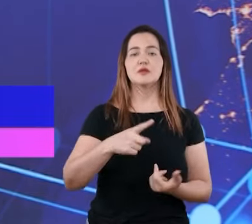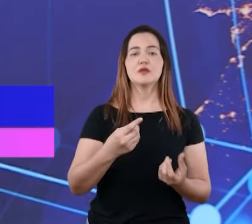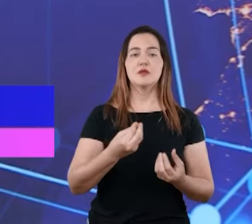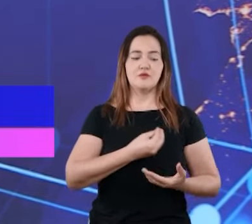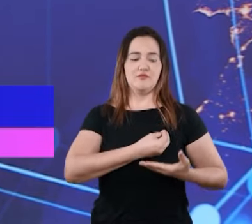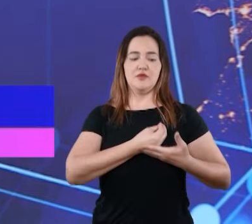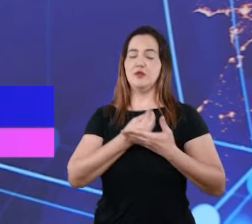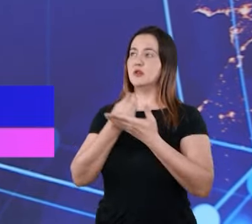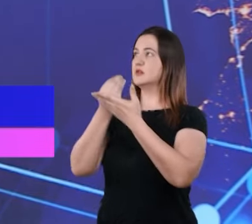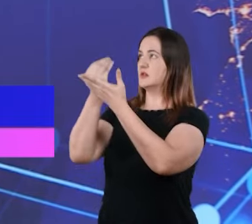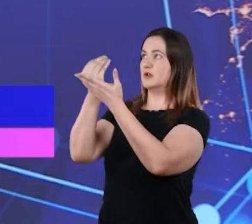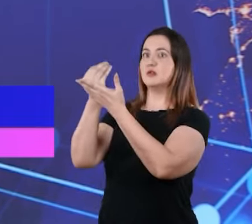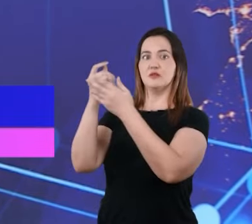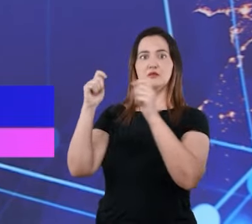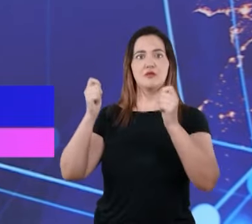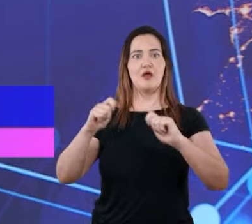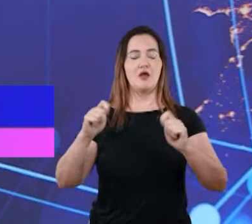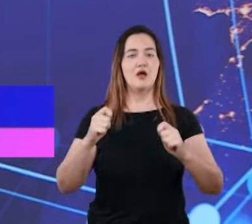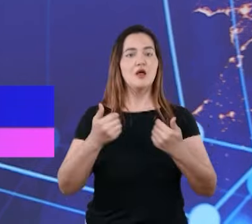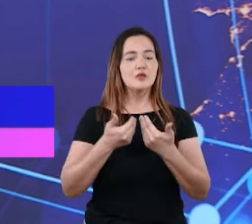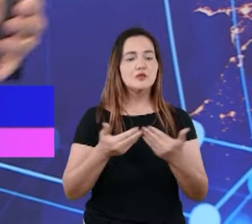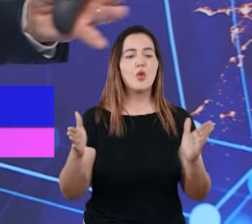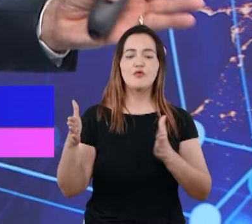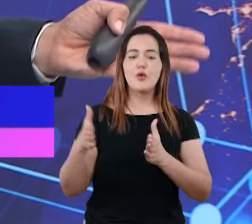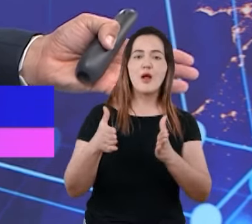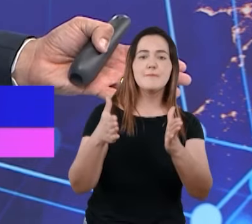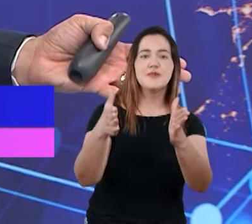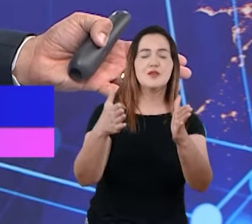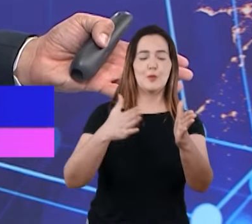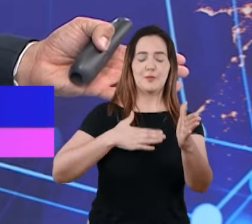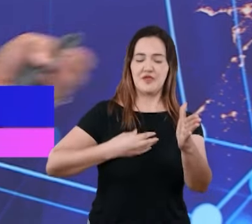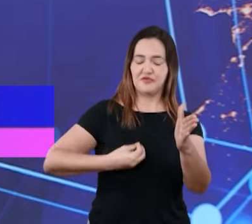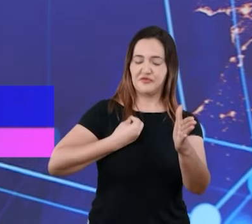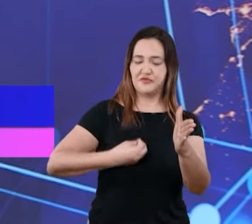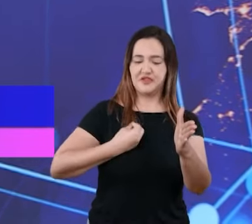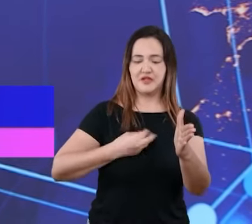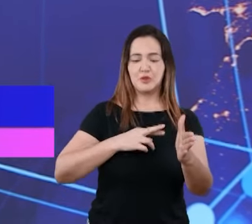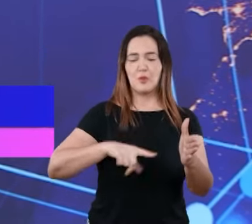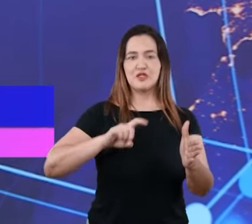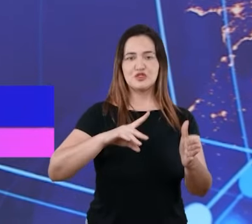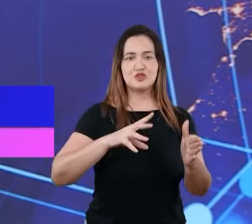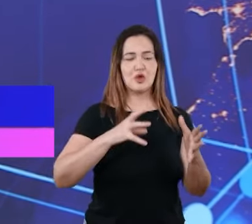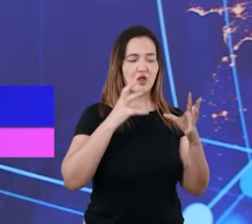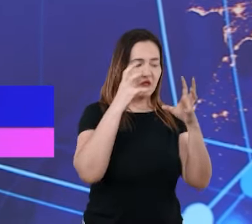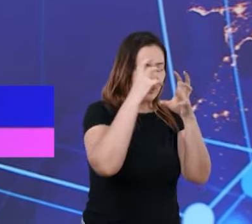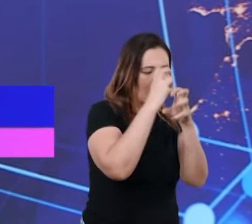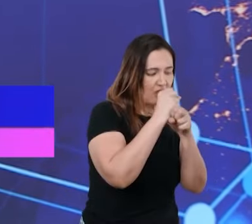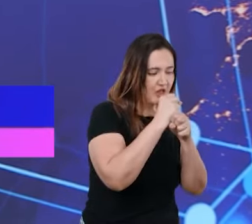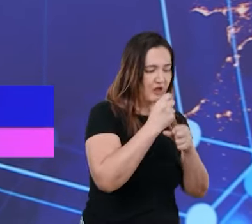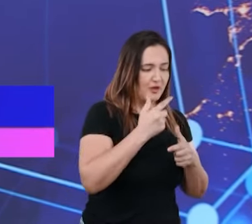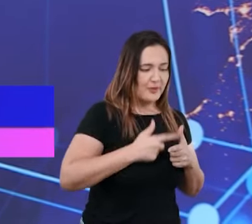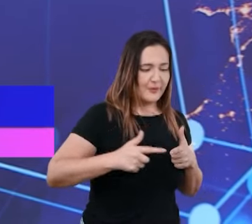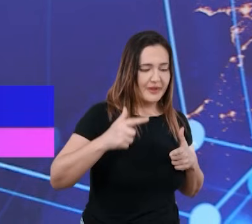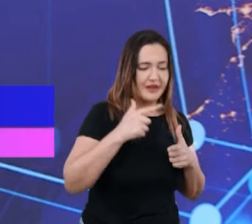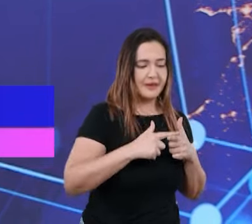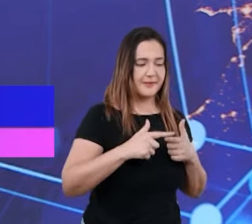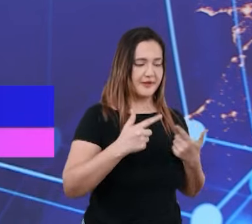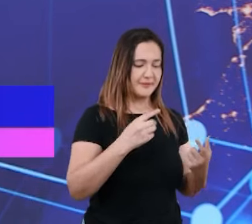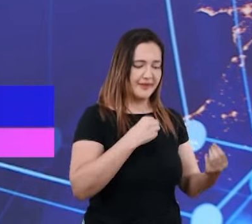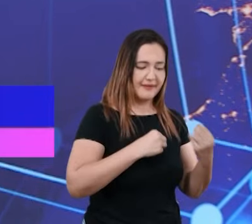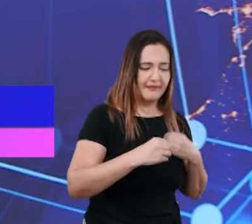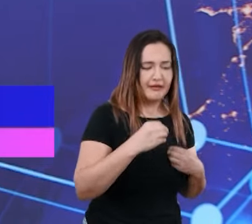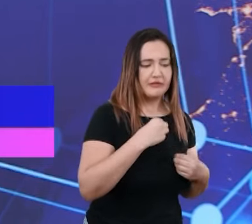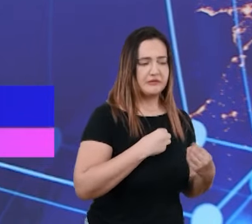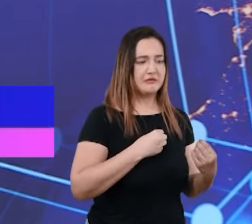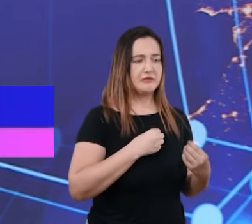transformar a sua história, mudar a sua vida, abrir um novo caminho diante dos seus pés, para que você tenha eternidade, para